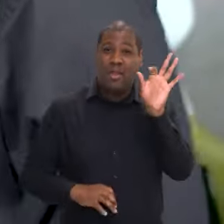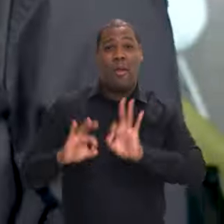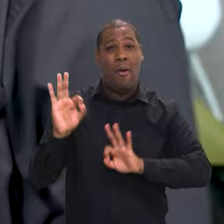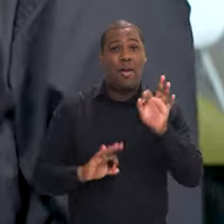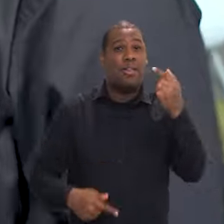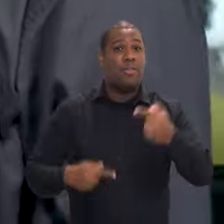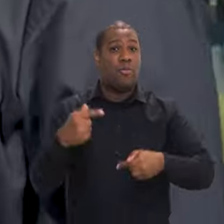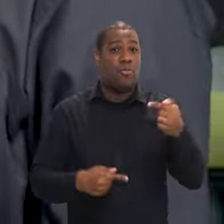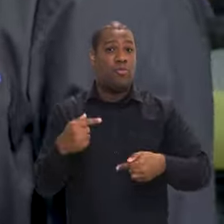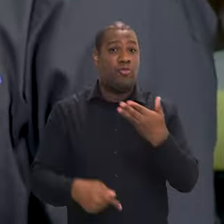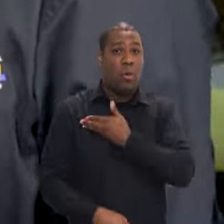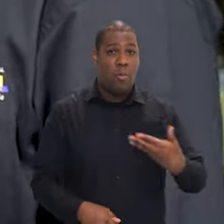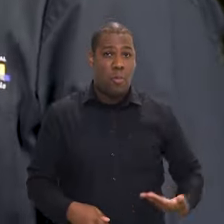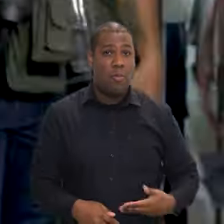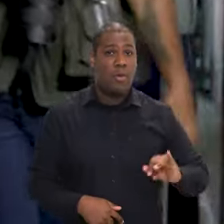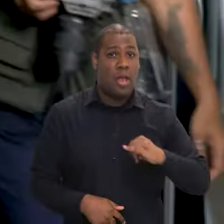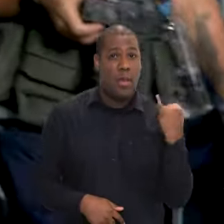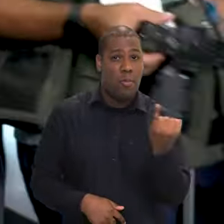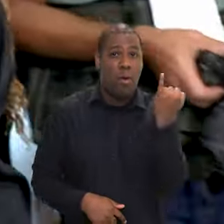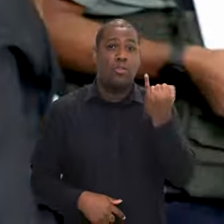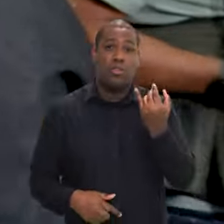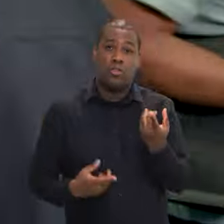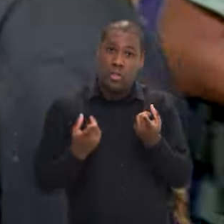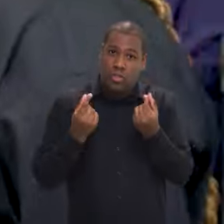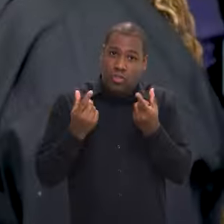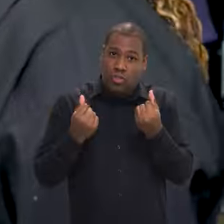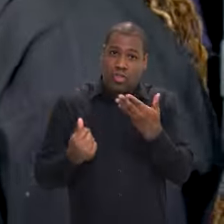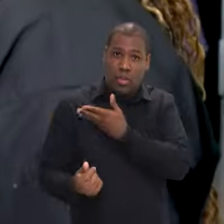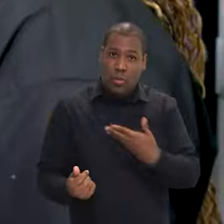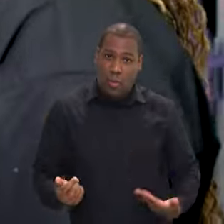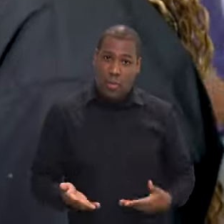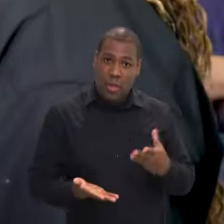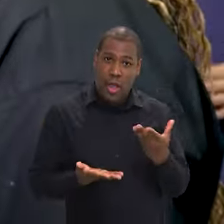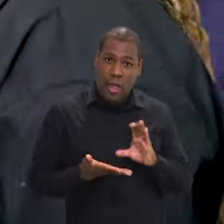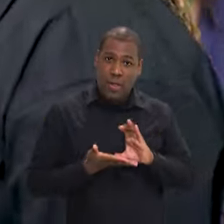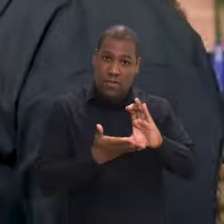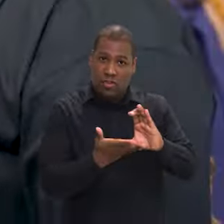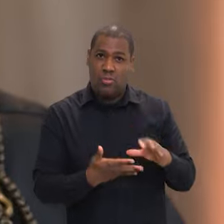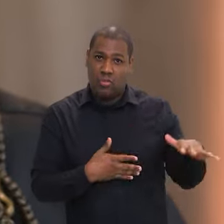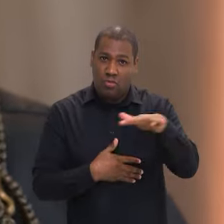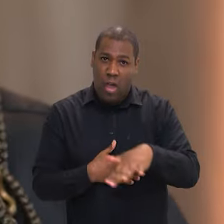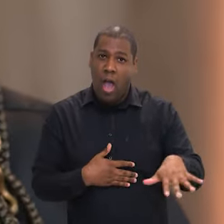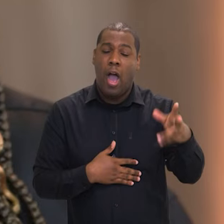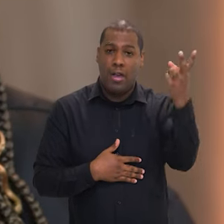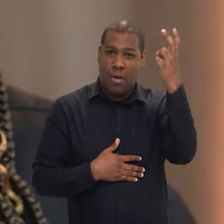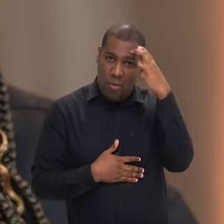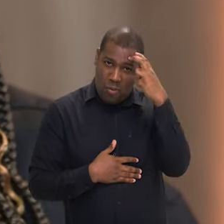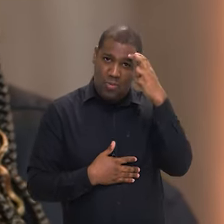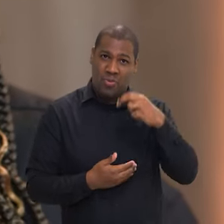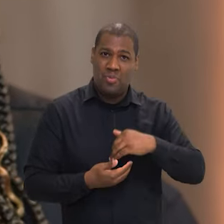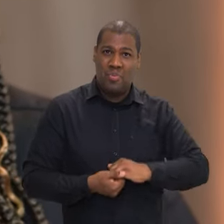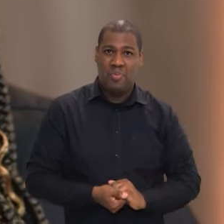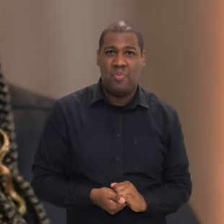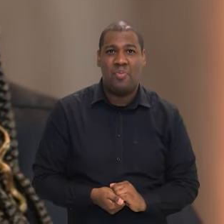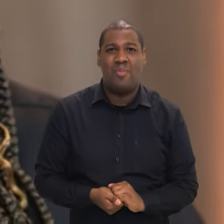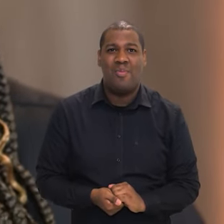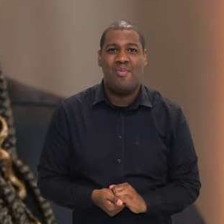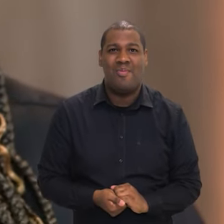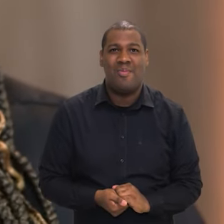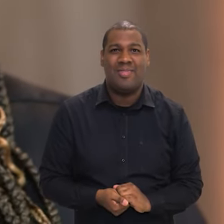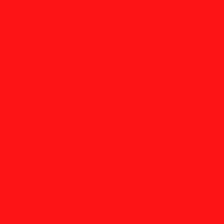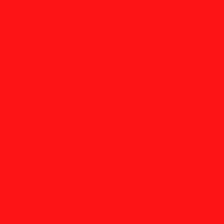implementado políticas importantes e direcionado investimentos significativos para revitalizar o setor cultural.